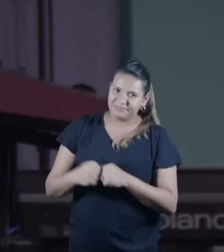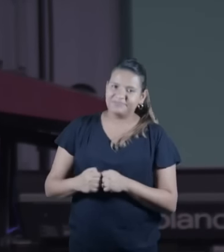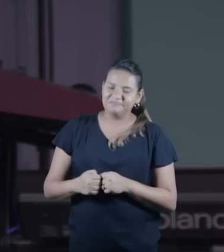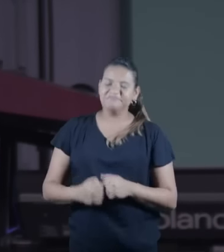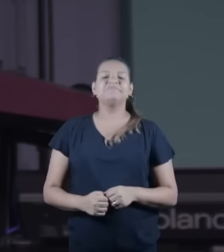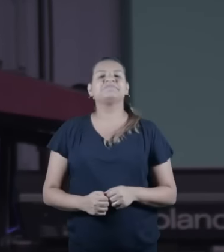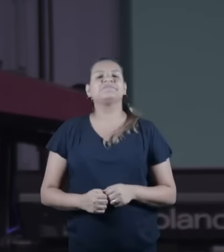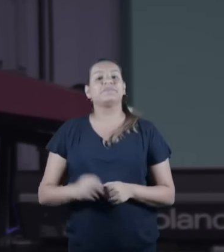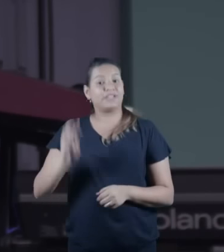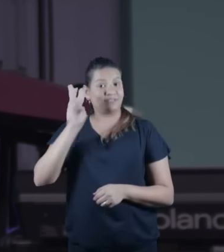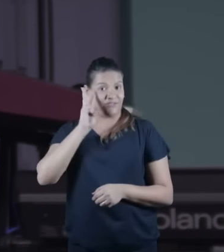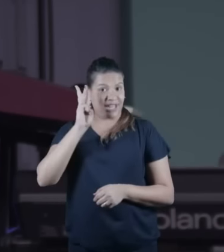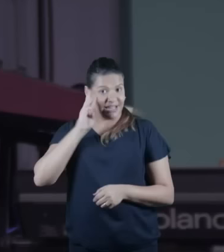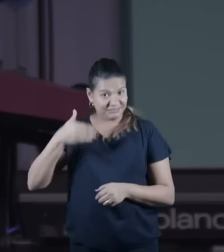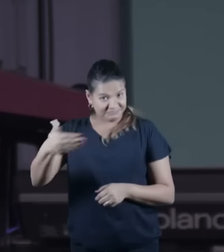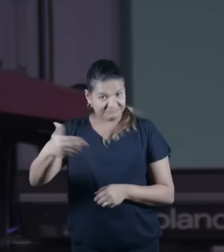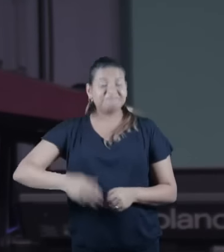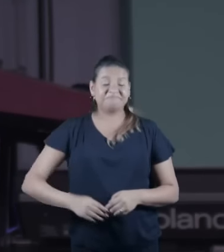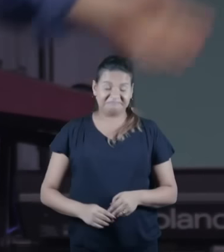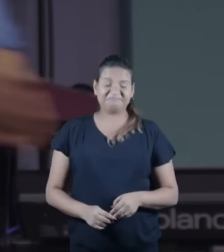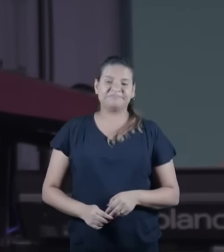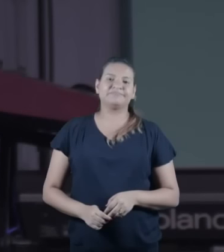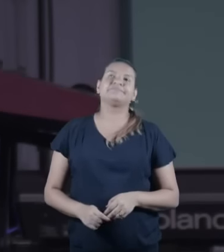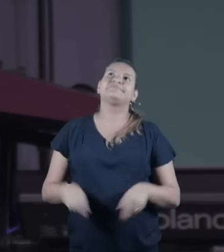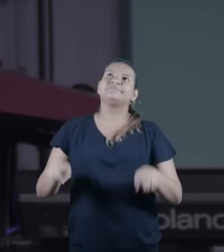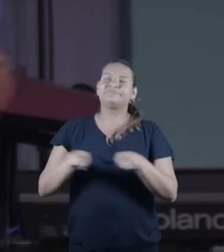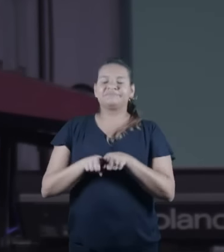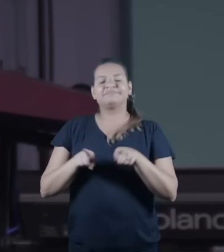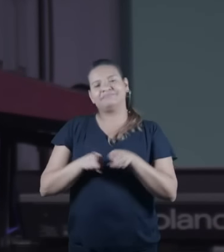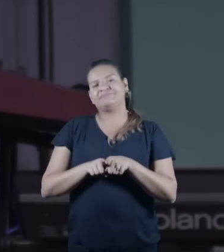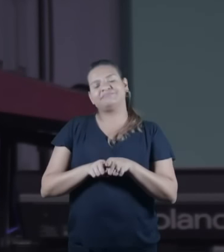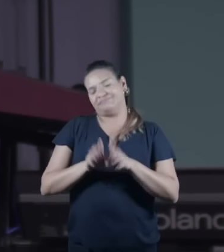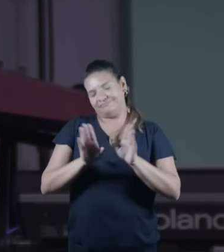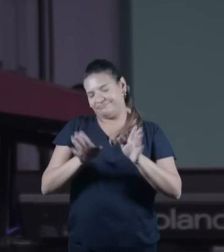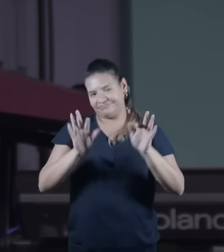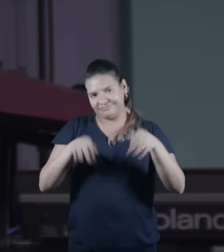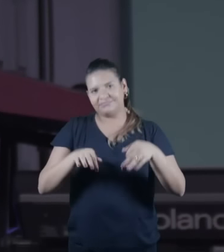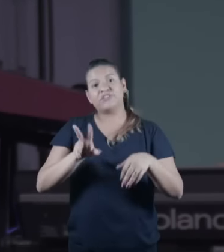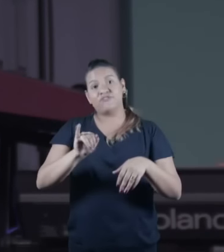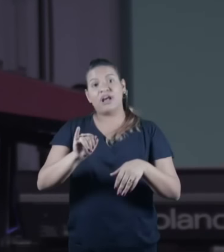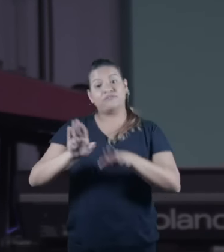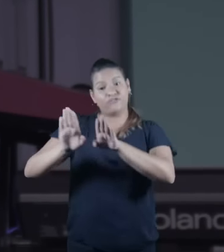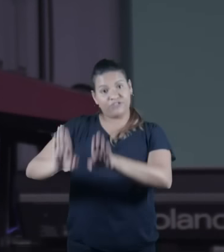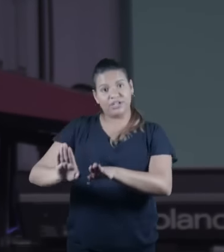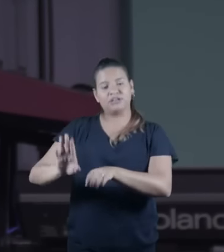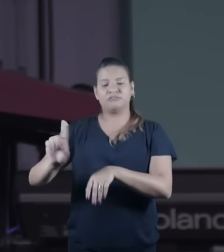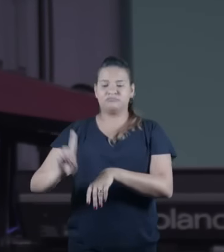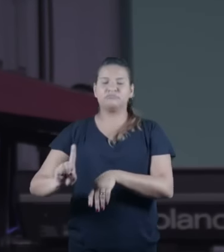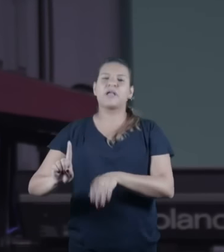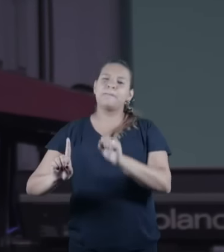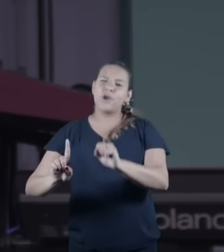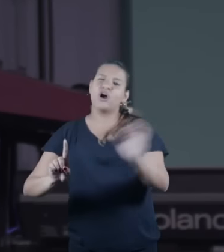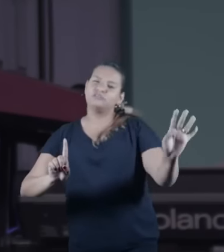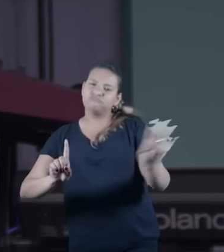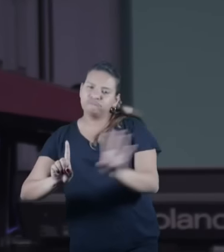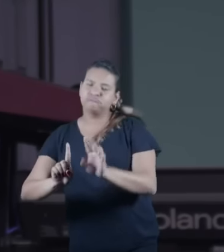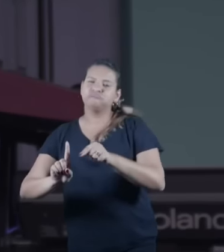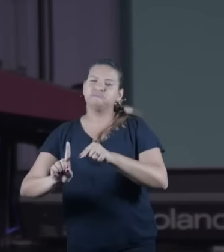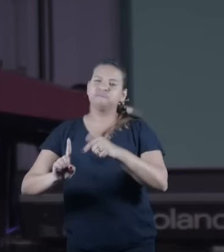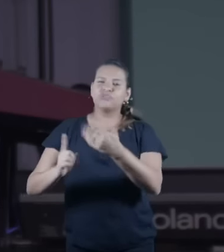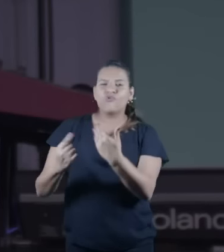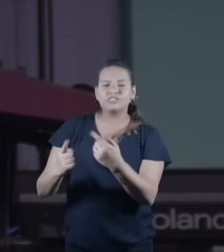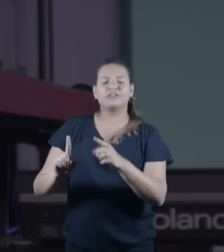aqui também cumprimentando vocês abraçando tirando fotos esse vídeo que está